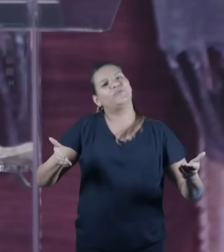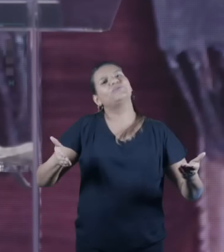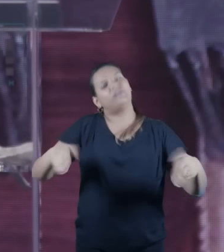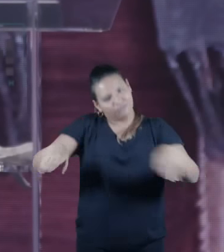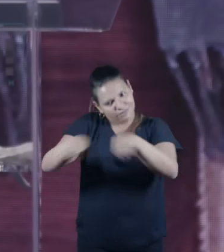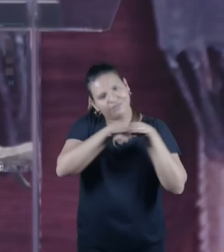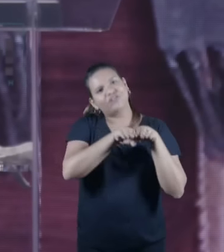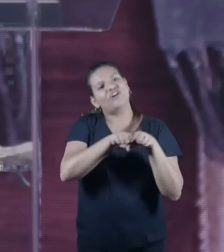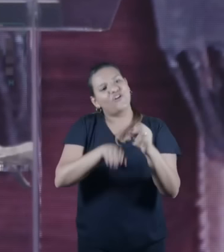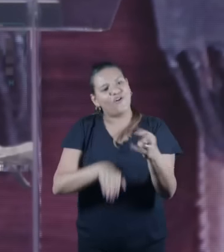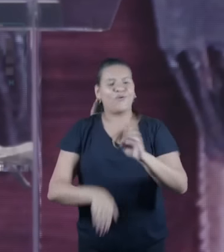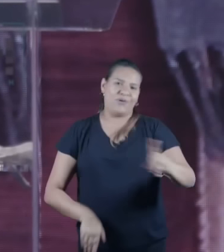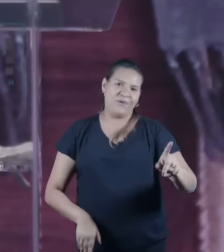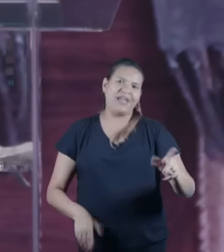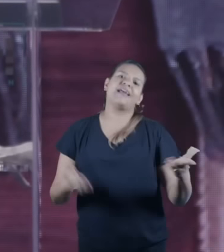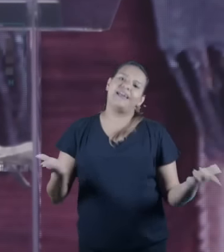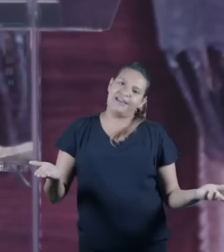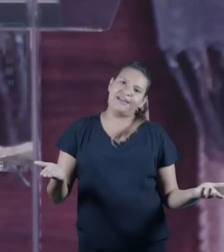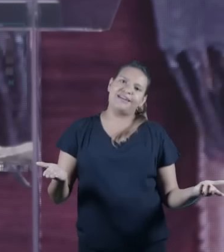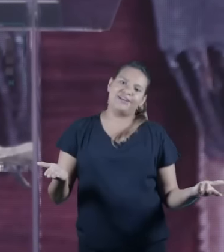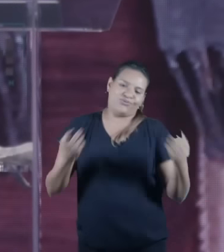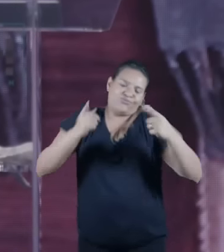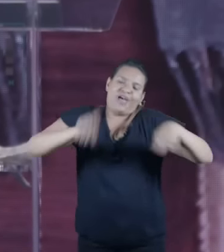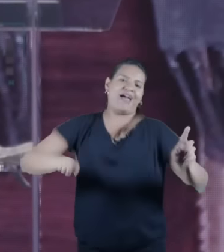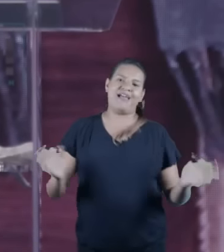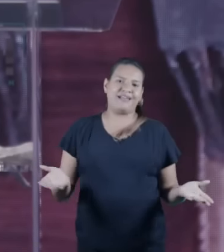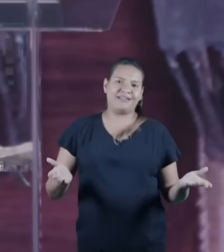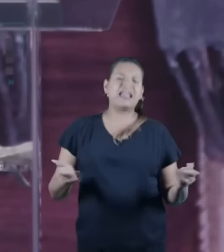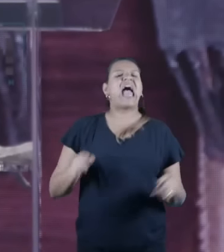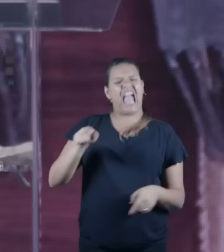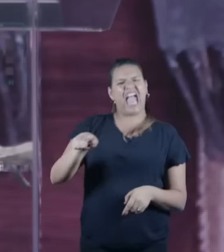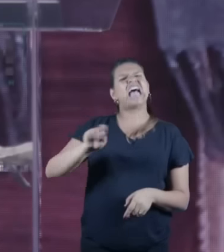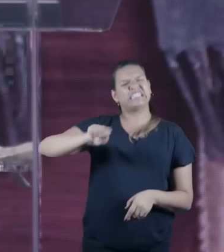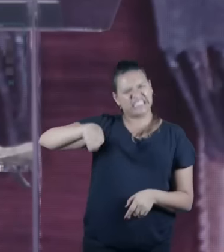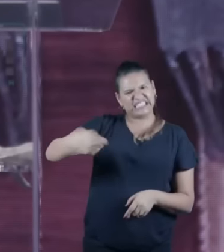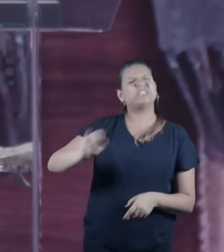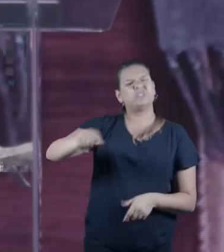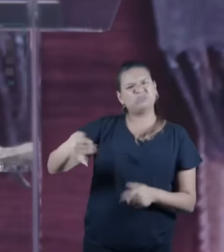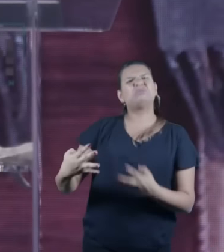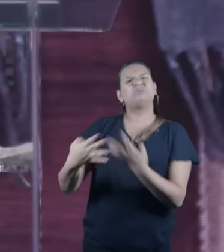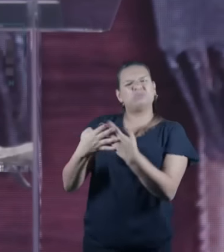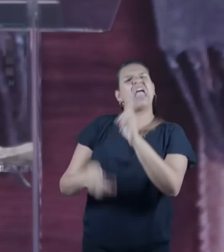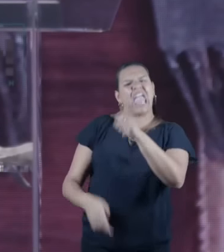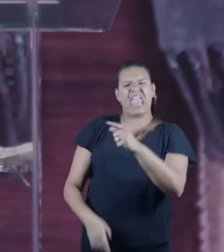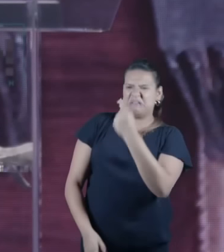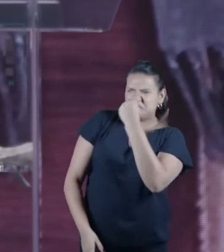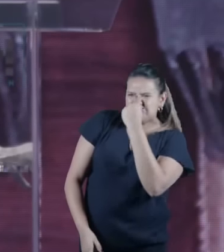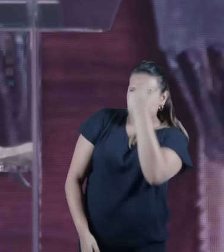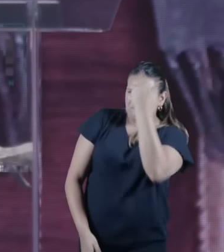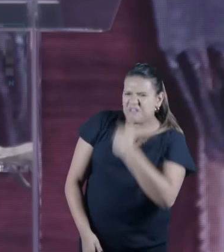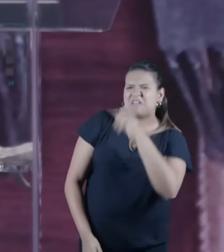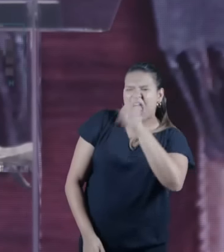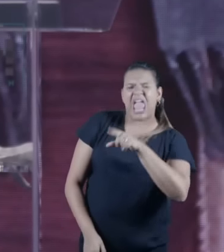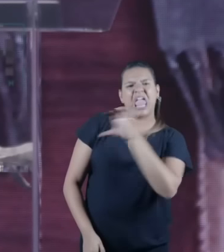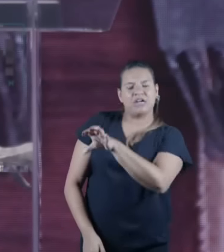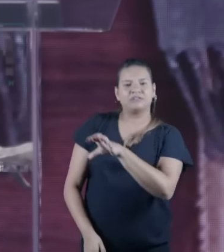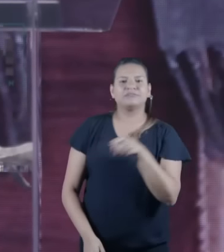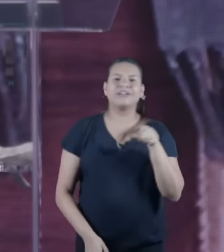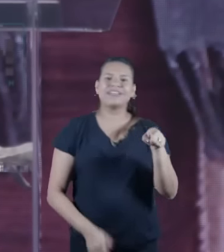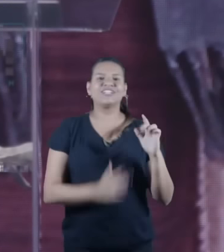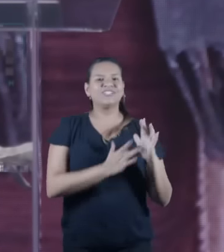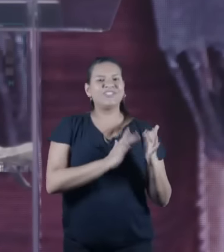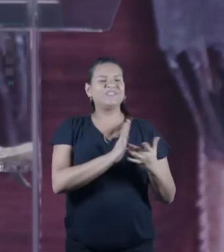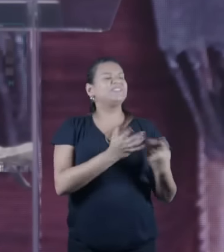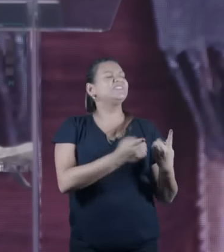meio a meio não funciona quer dizer ao longo de dois mil anos se pegou o